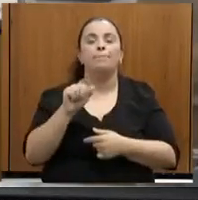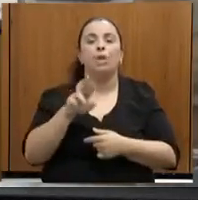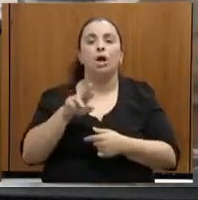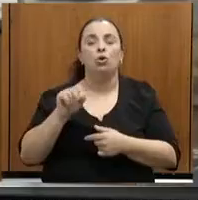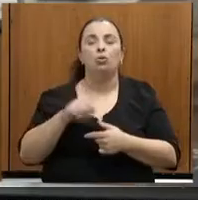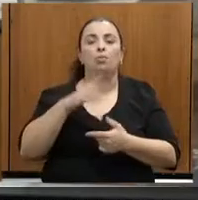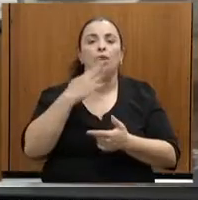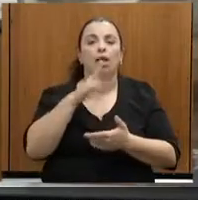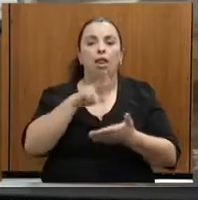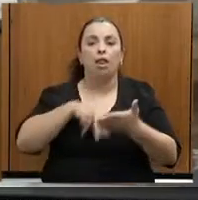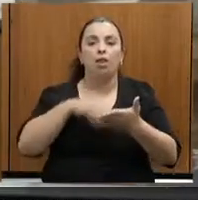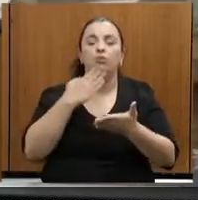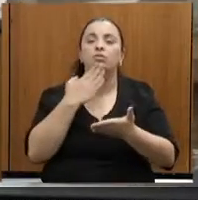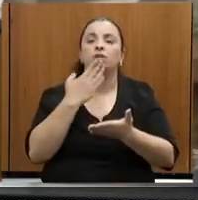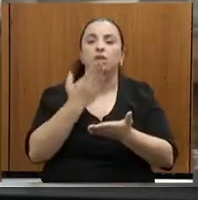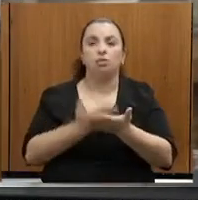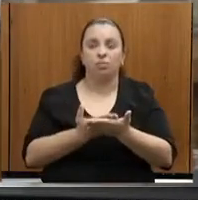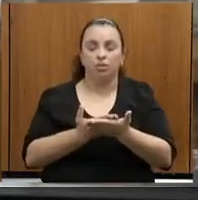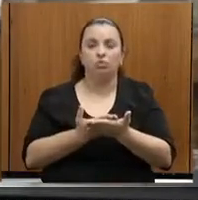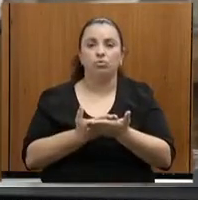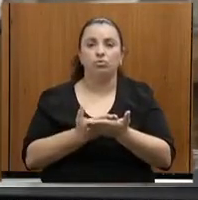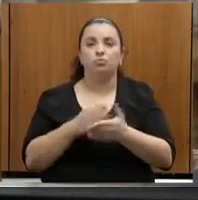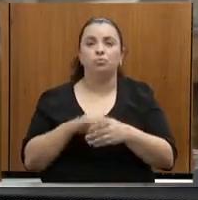de requerimentos de nossa autoria.